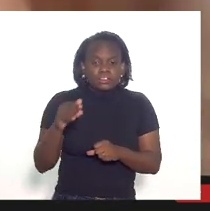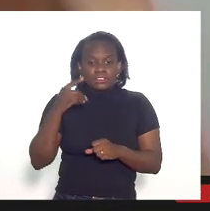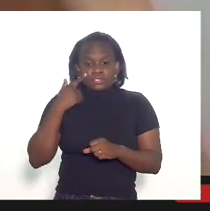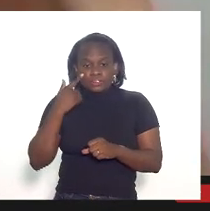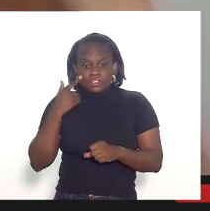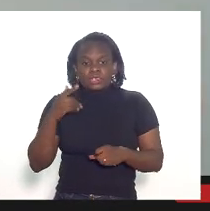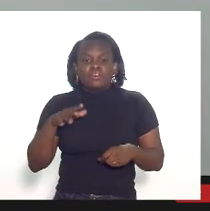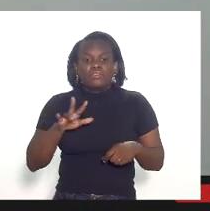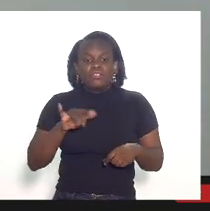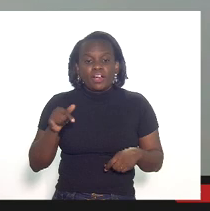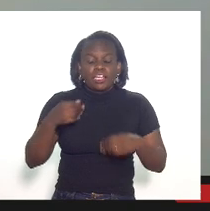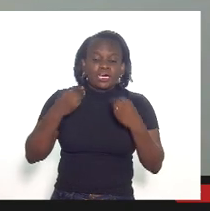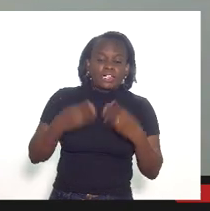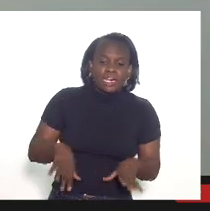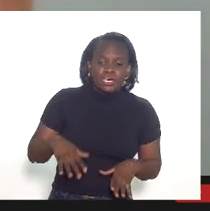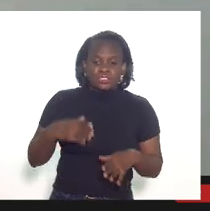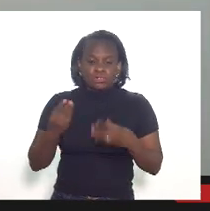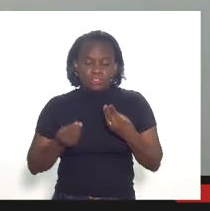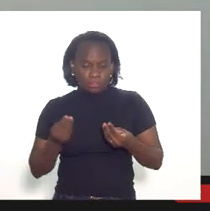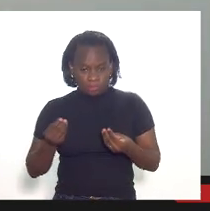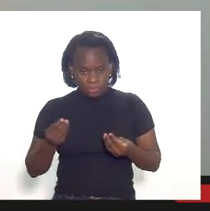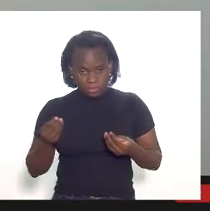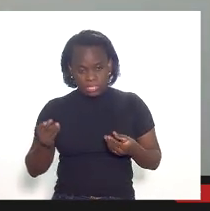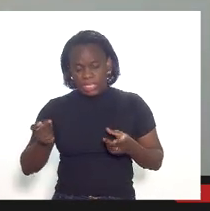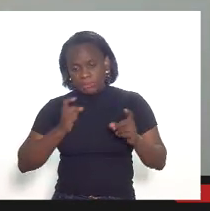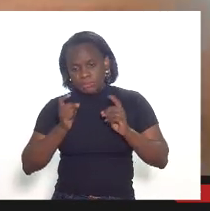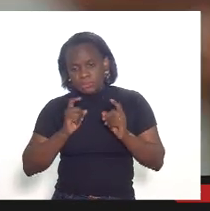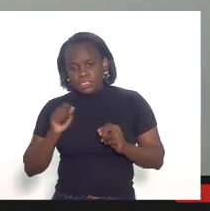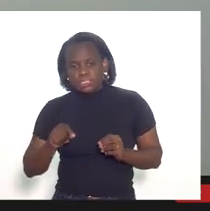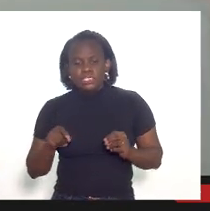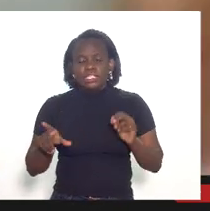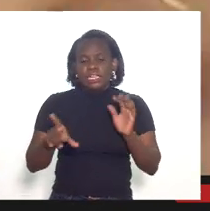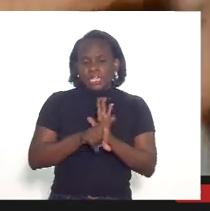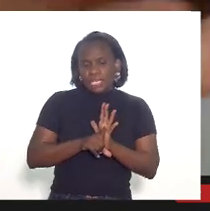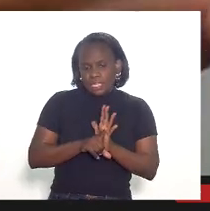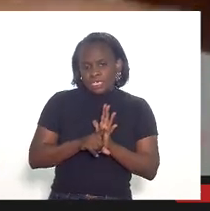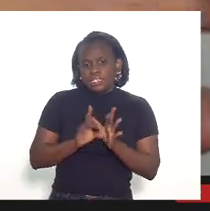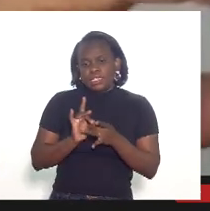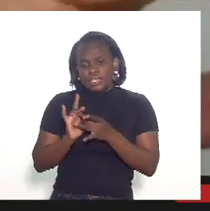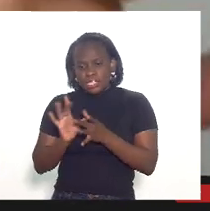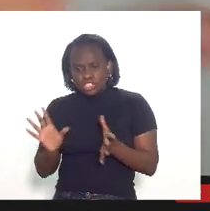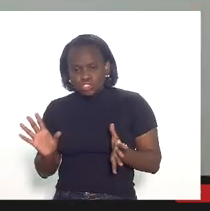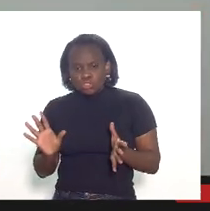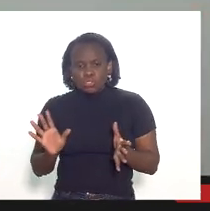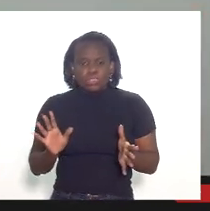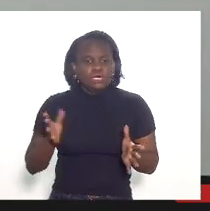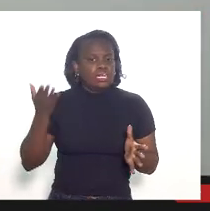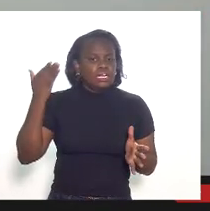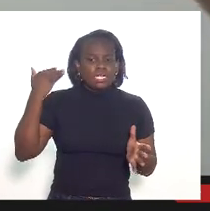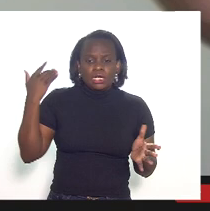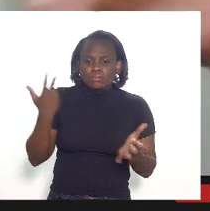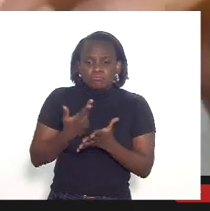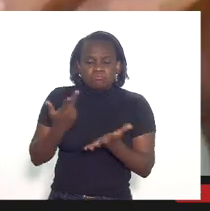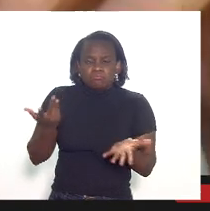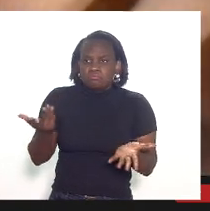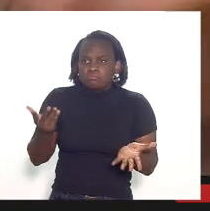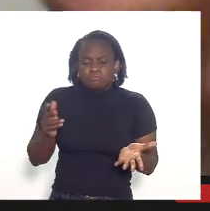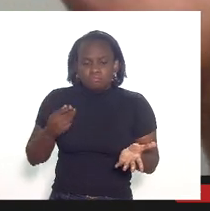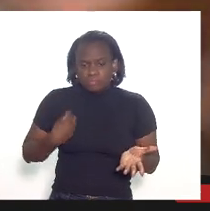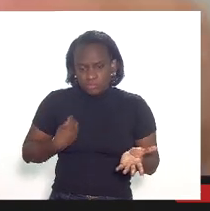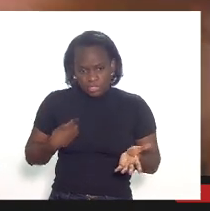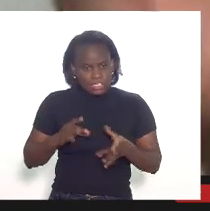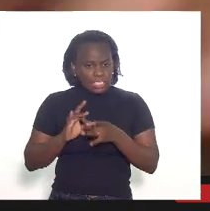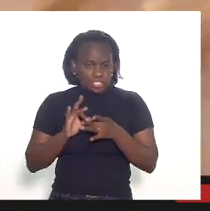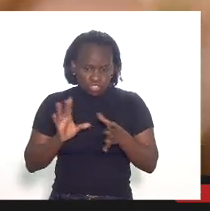quando ele vai fazer o gasto em exploração então isso nós estamos discutindo aqui a legislação deixou fazer em algum momento da vida é verdade a legislação